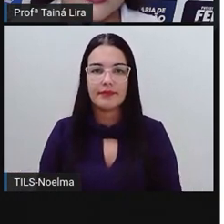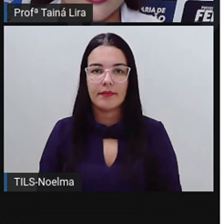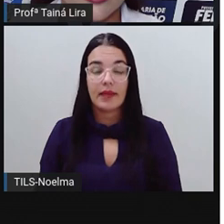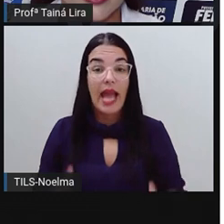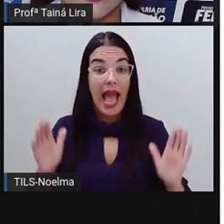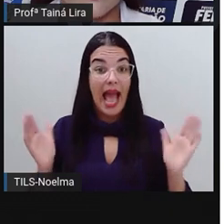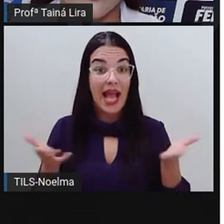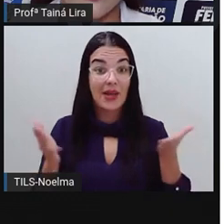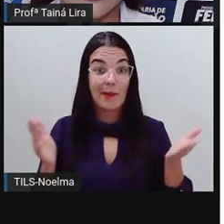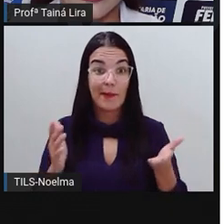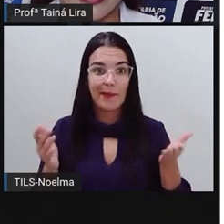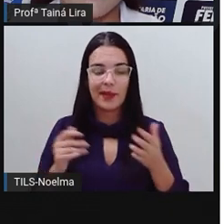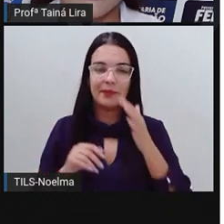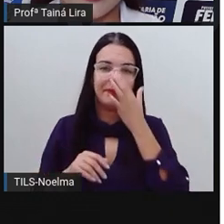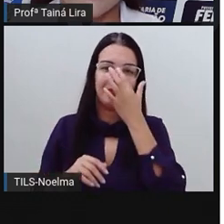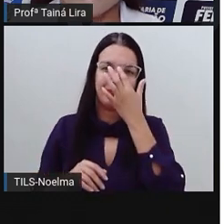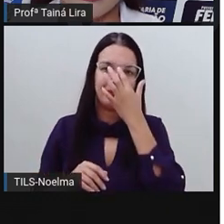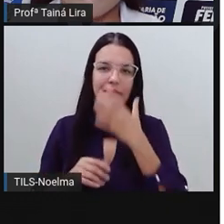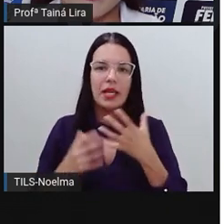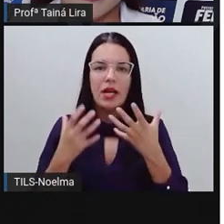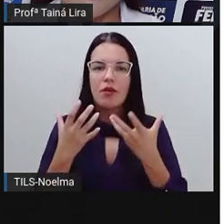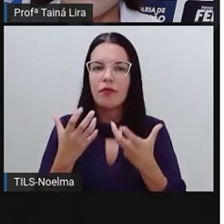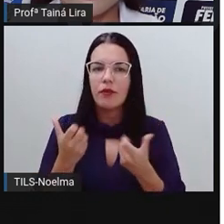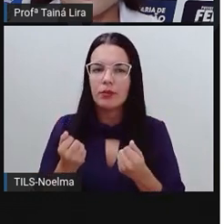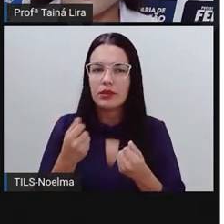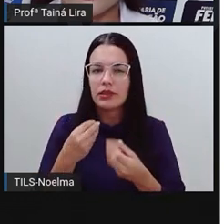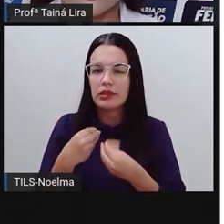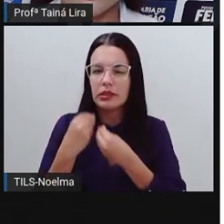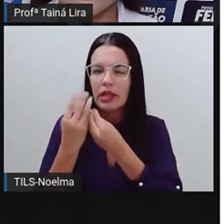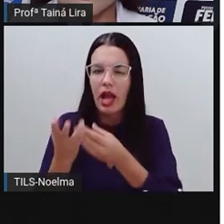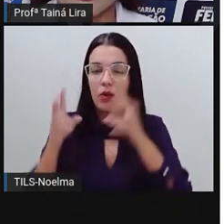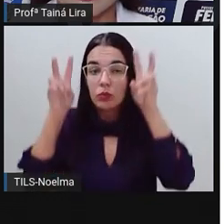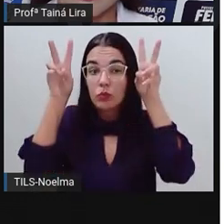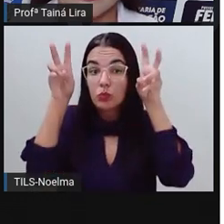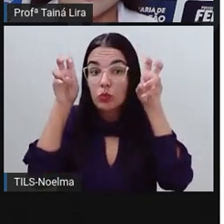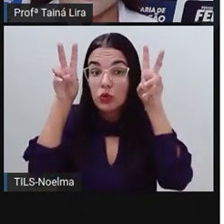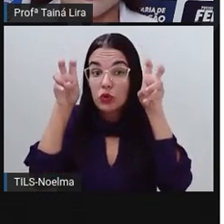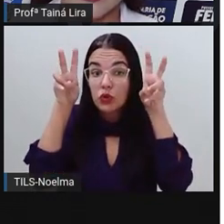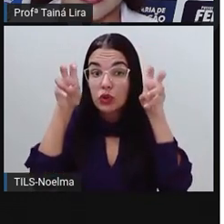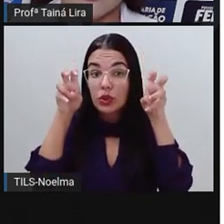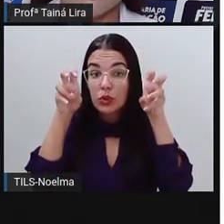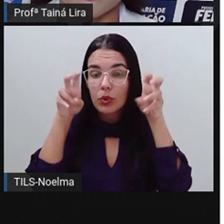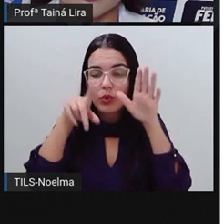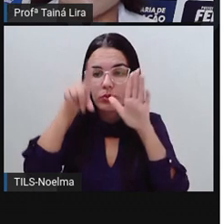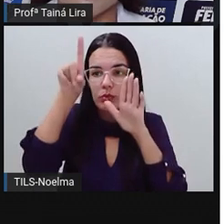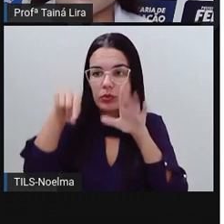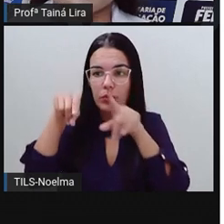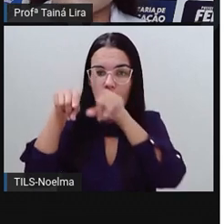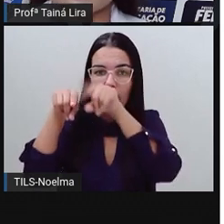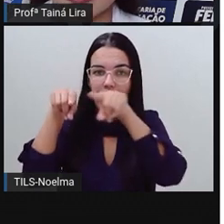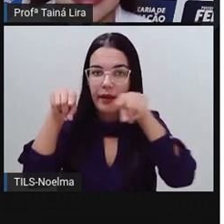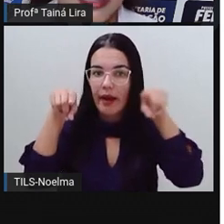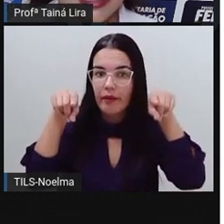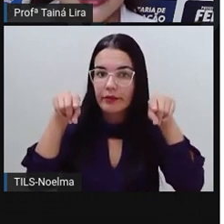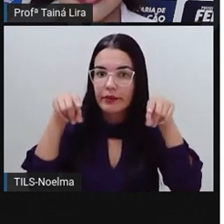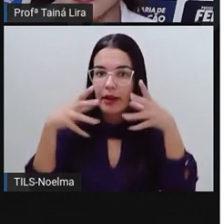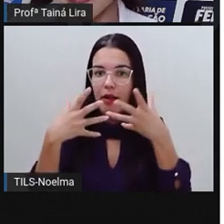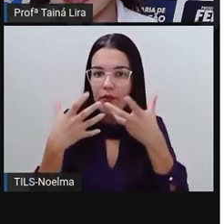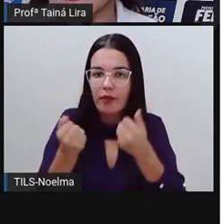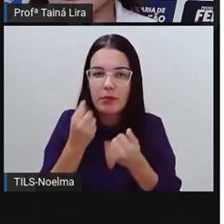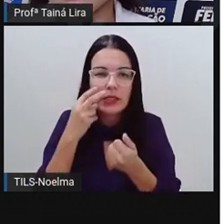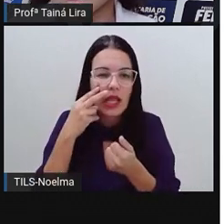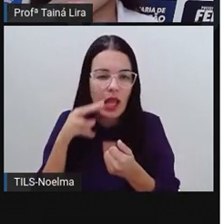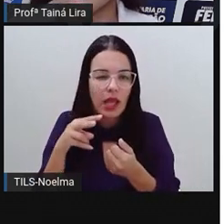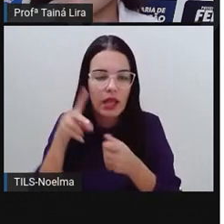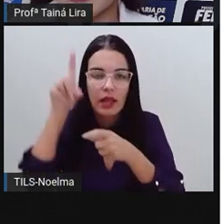Agora, olha lá, qual é o título do gráfico? Então, vamos ler aqui esse